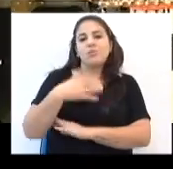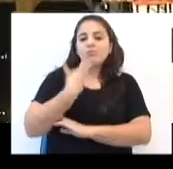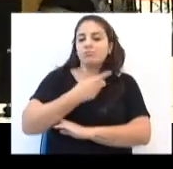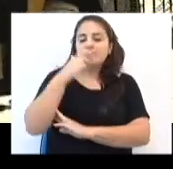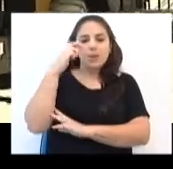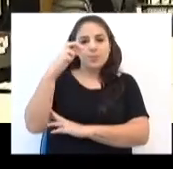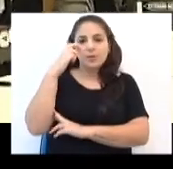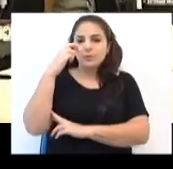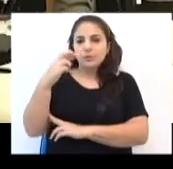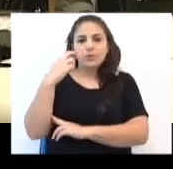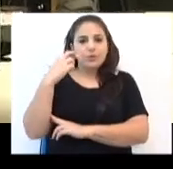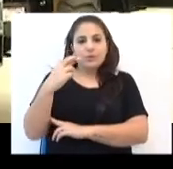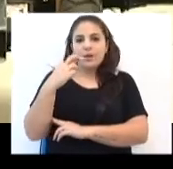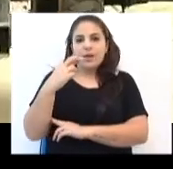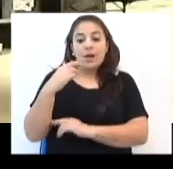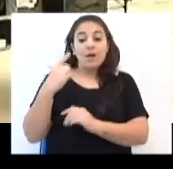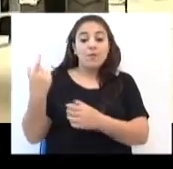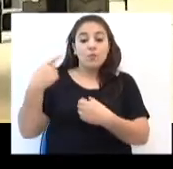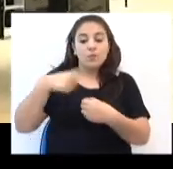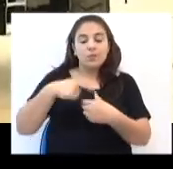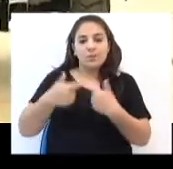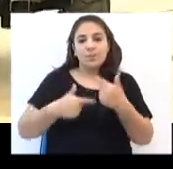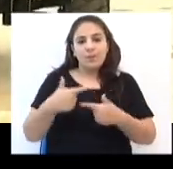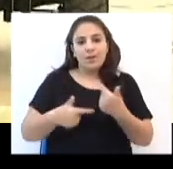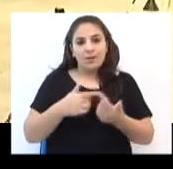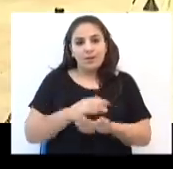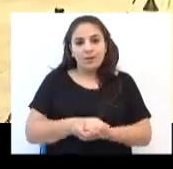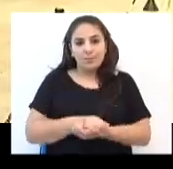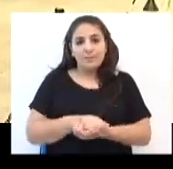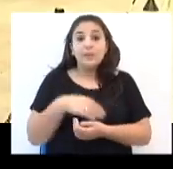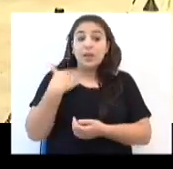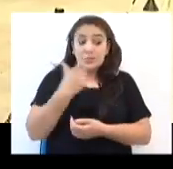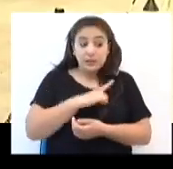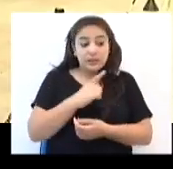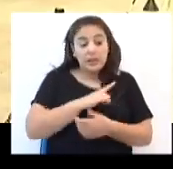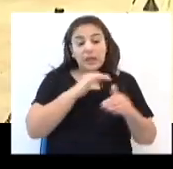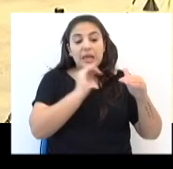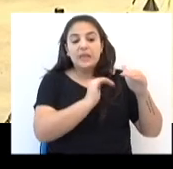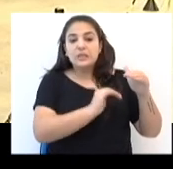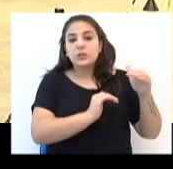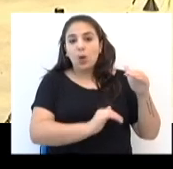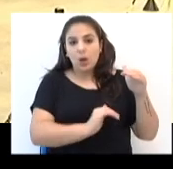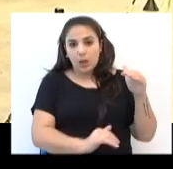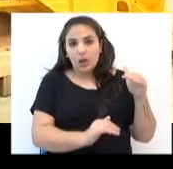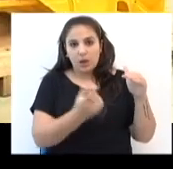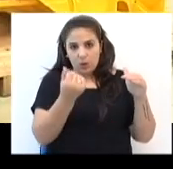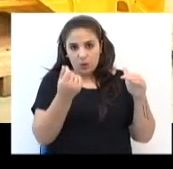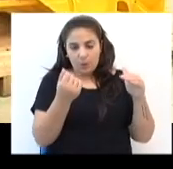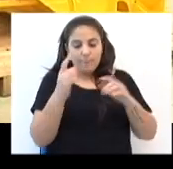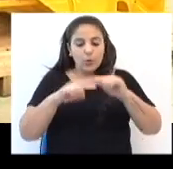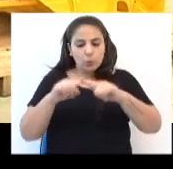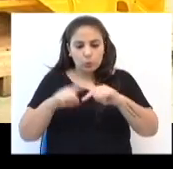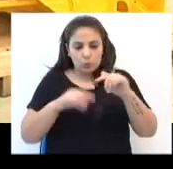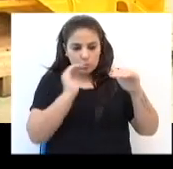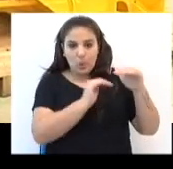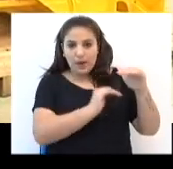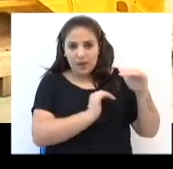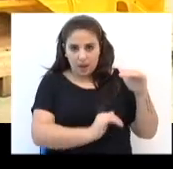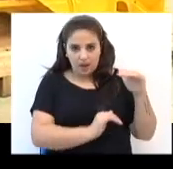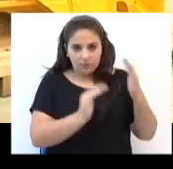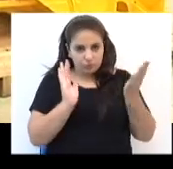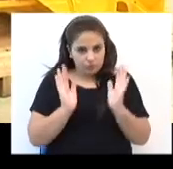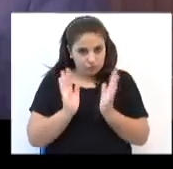perspectiva de dar vazão à produção. A empresa hoje, ela conta com estoque de produto pronto, ela conta com estoque de produto pronto,